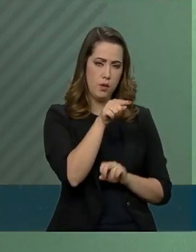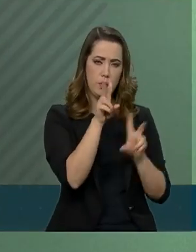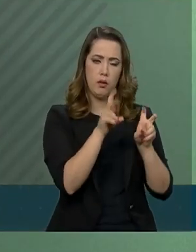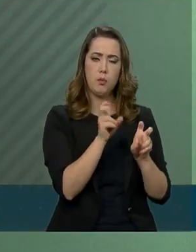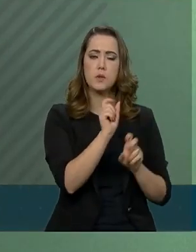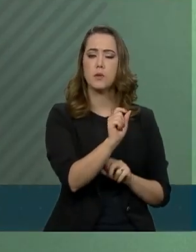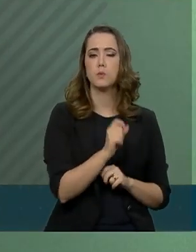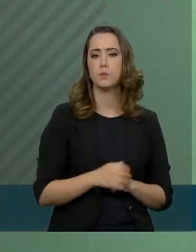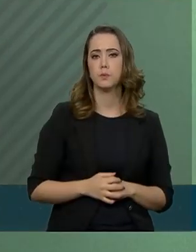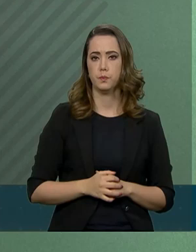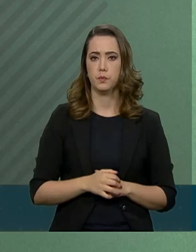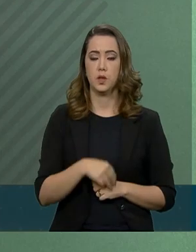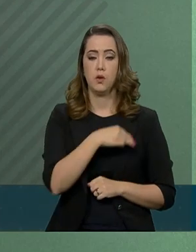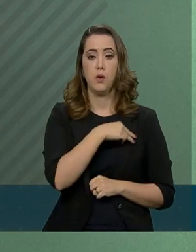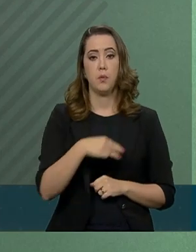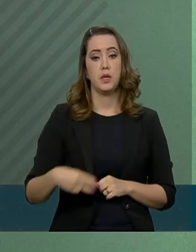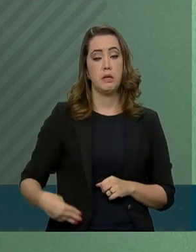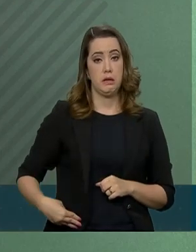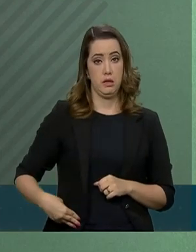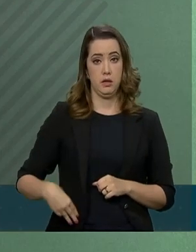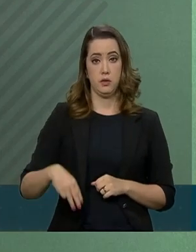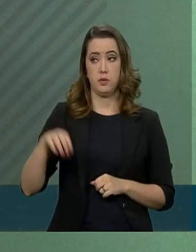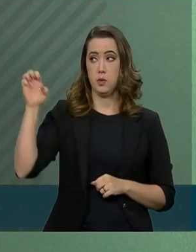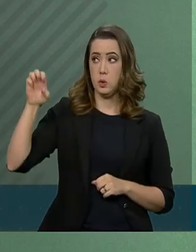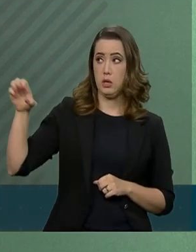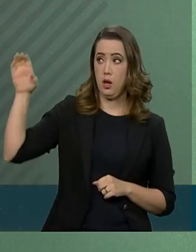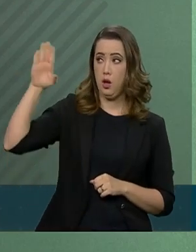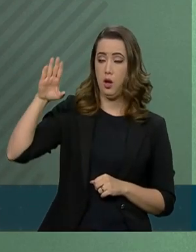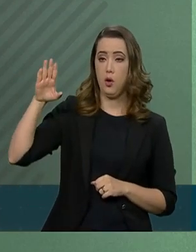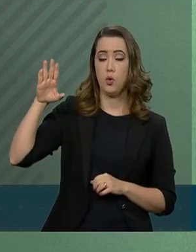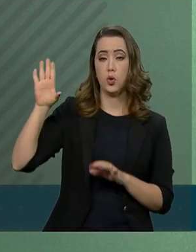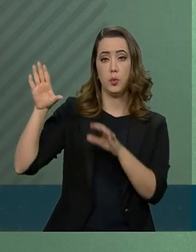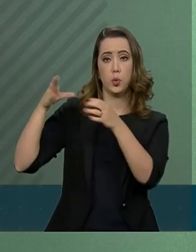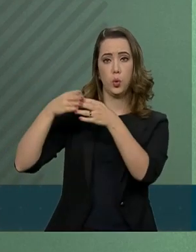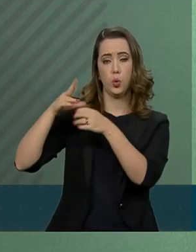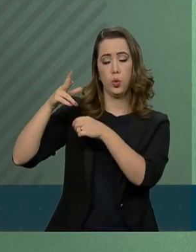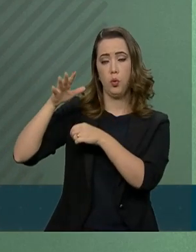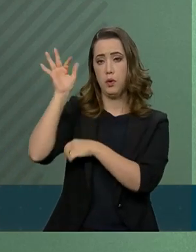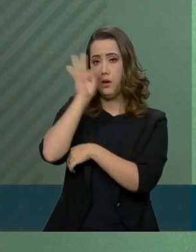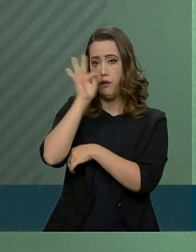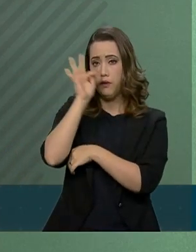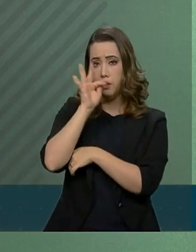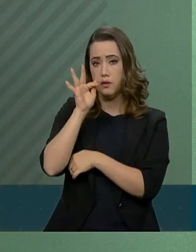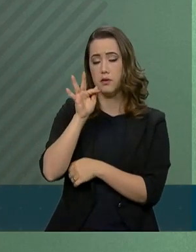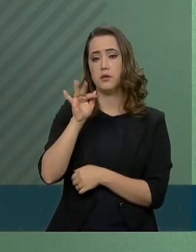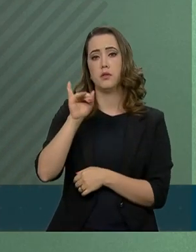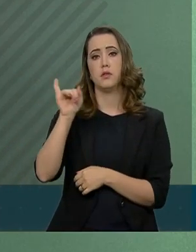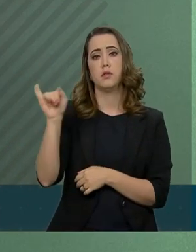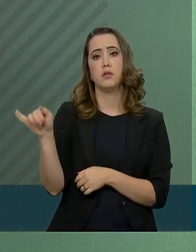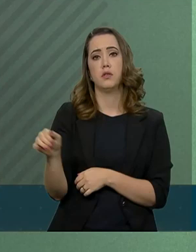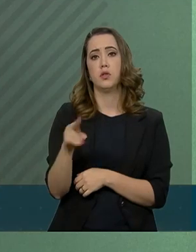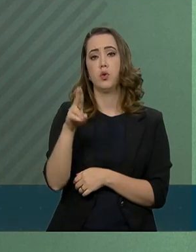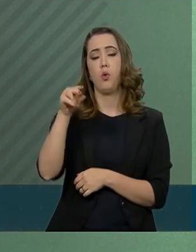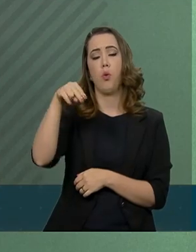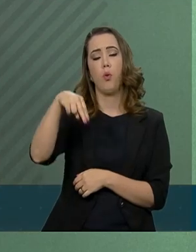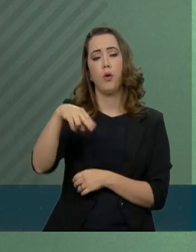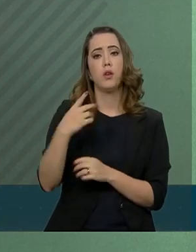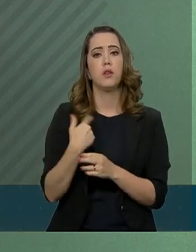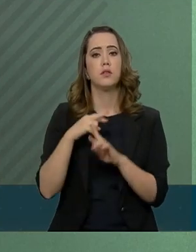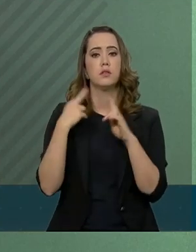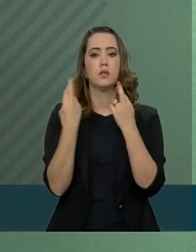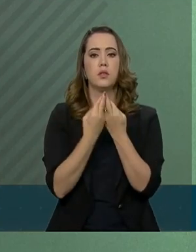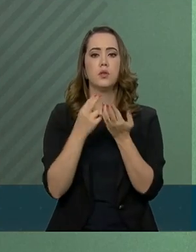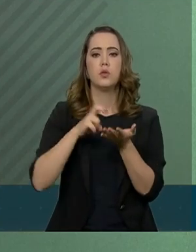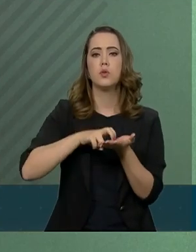assunto. O ministro da Europa e dos Negócios Estrangeiros da República Francesa, que é o Jean-Yves Leidrian, reuniu-se na parte